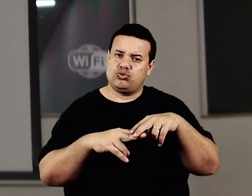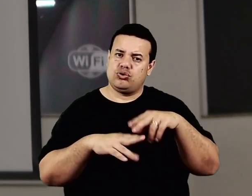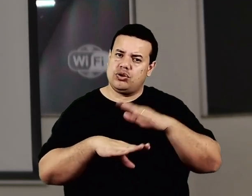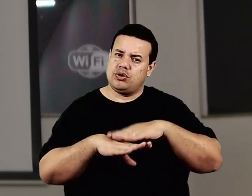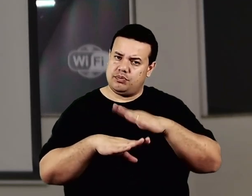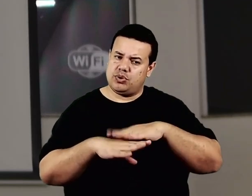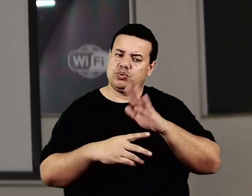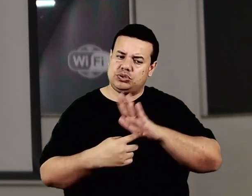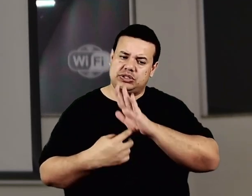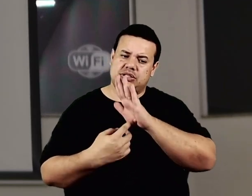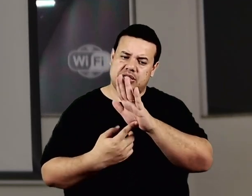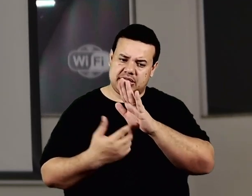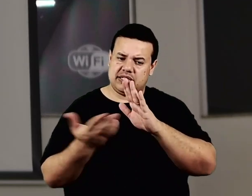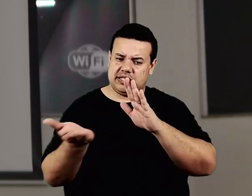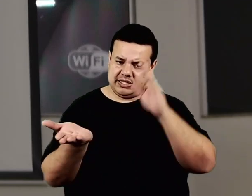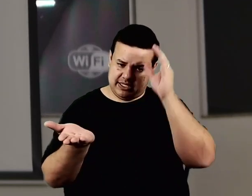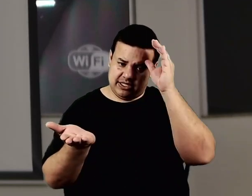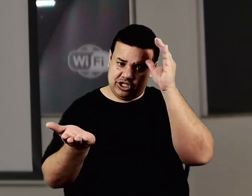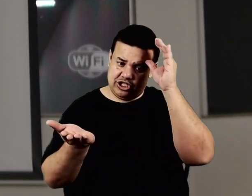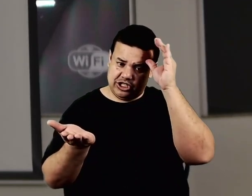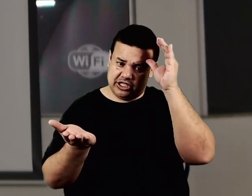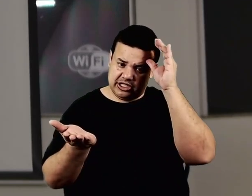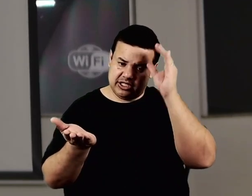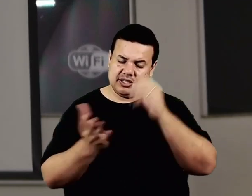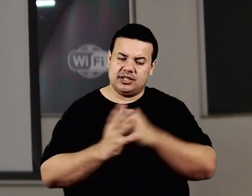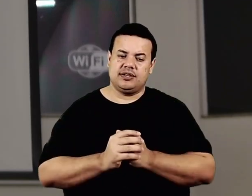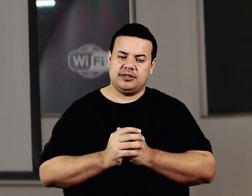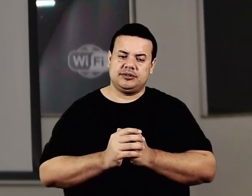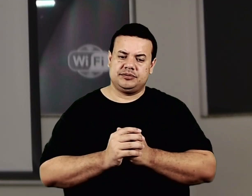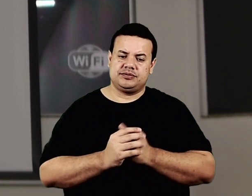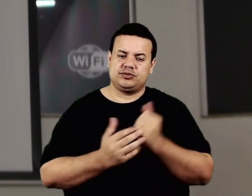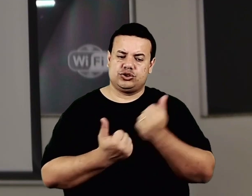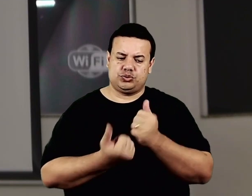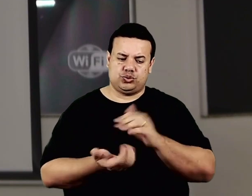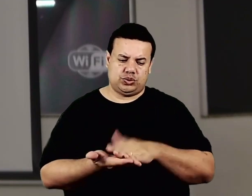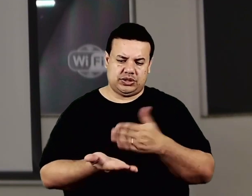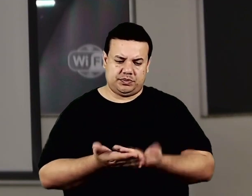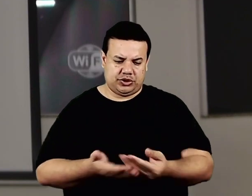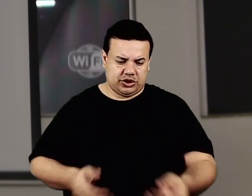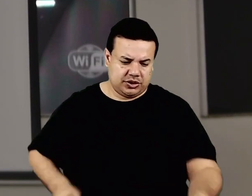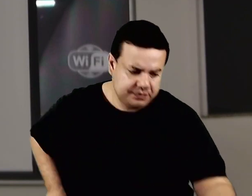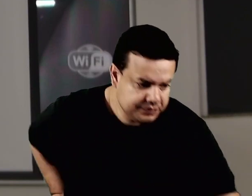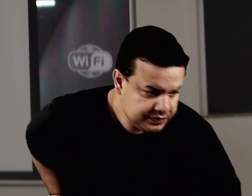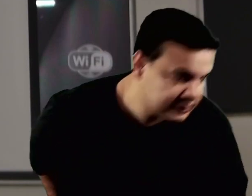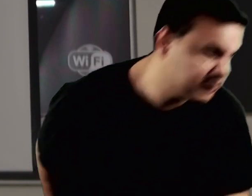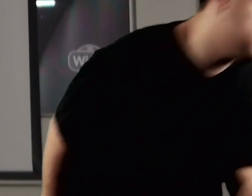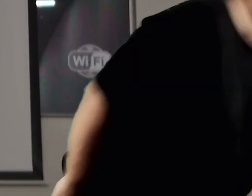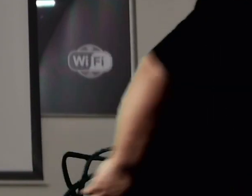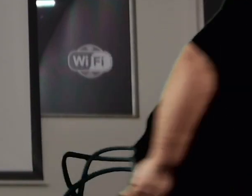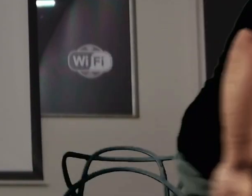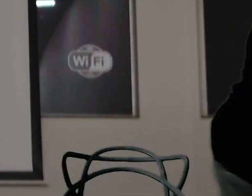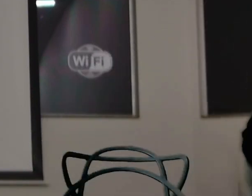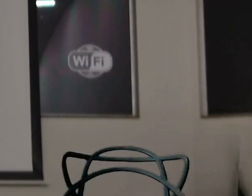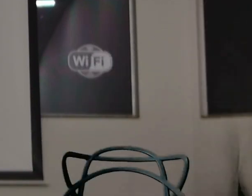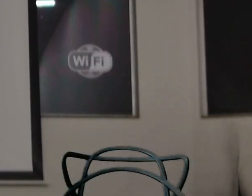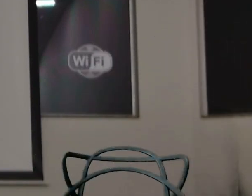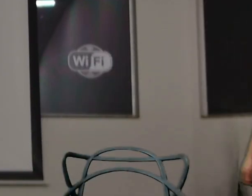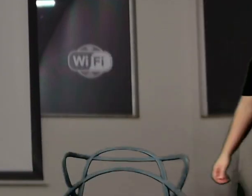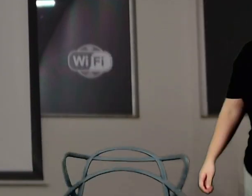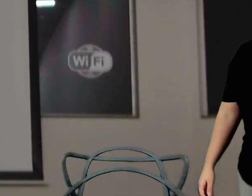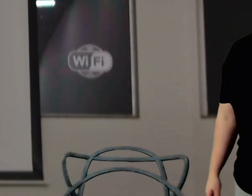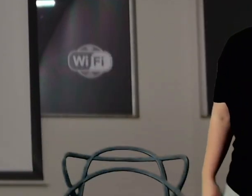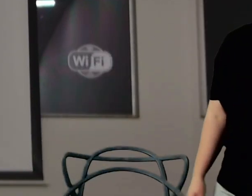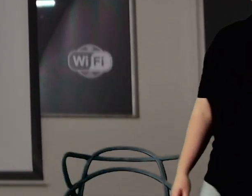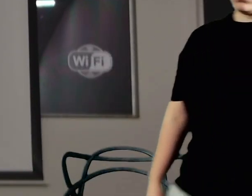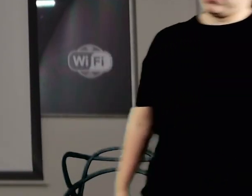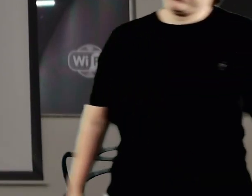que o órgão aqui legislativo, a Câmara, através de todos os vereadores que o aqui